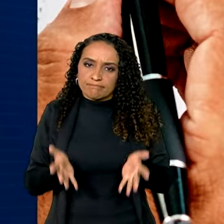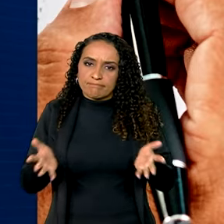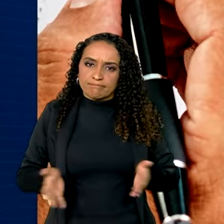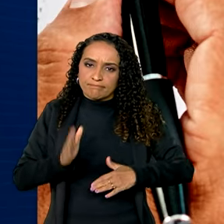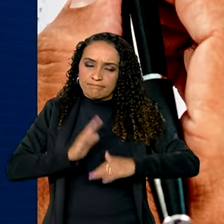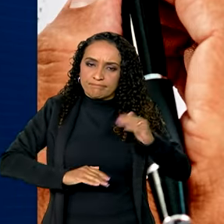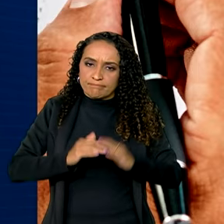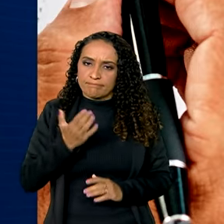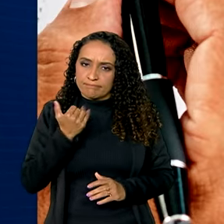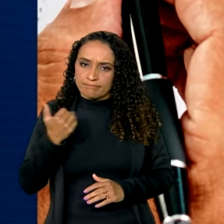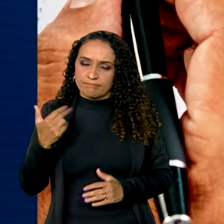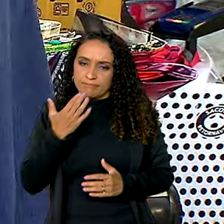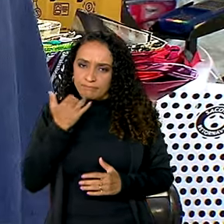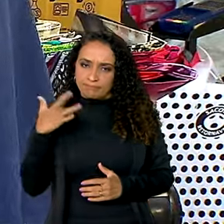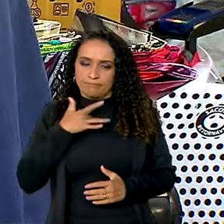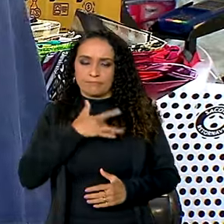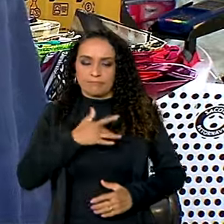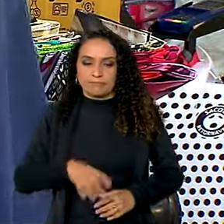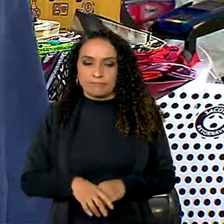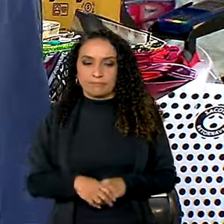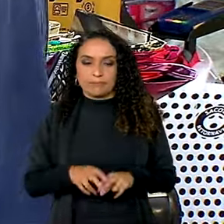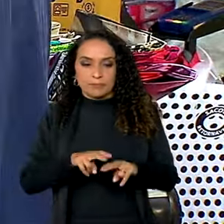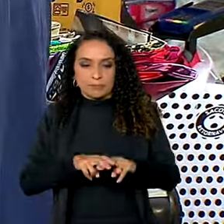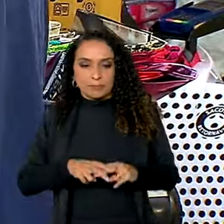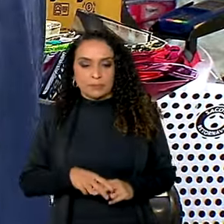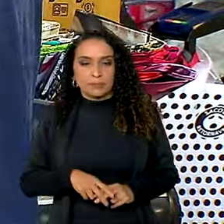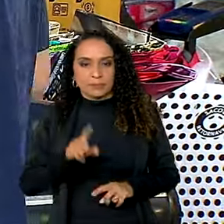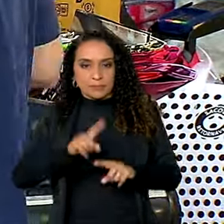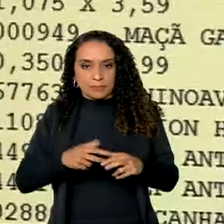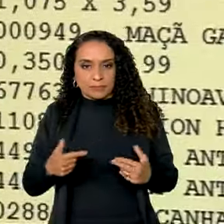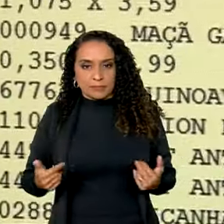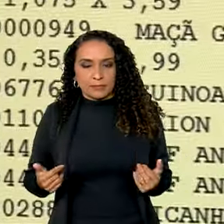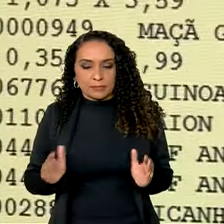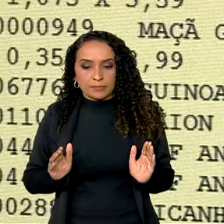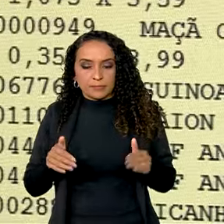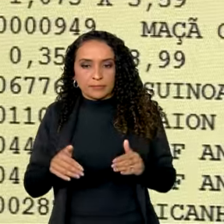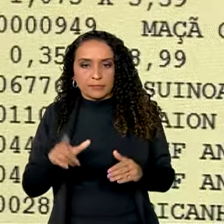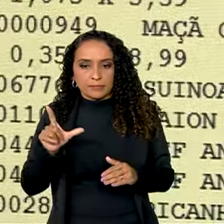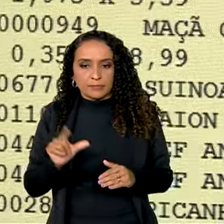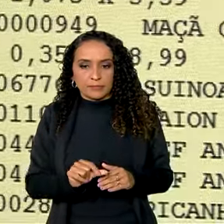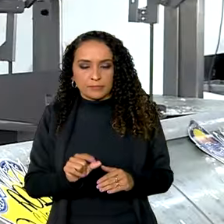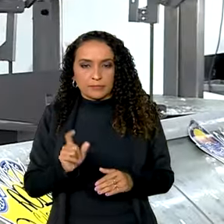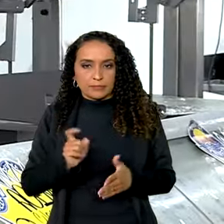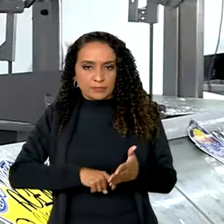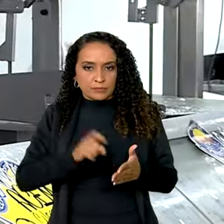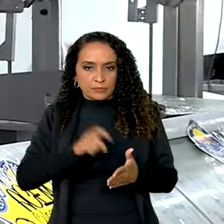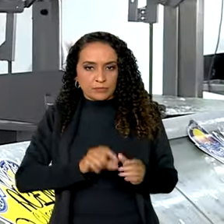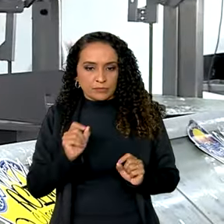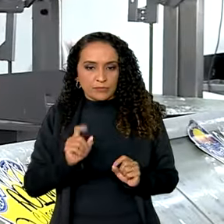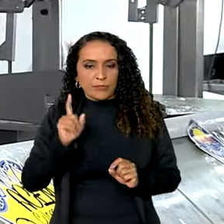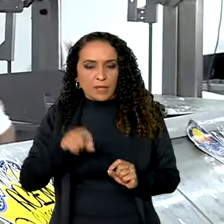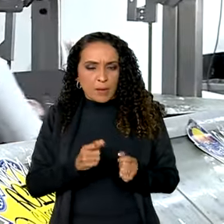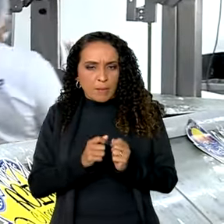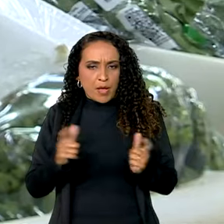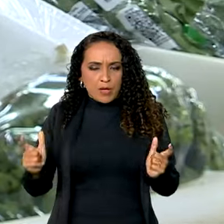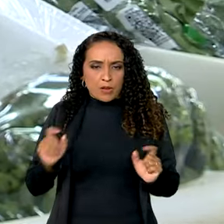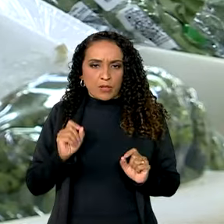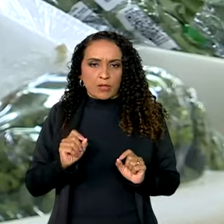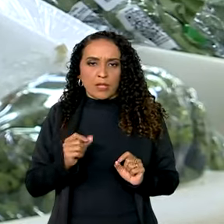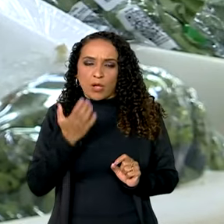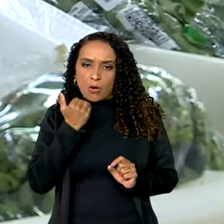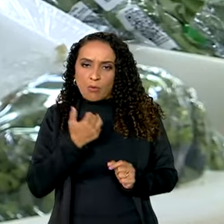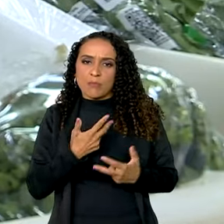alimentação saudável. Por isso mesmo, os produtos alvo das reduções de alíquotas são, em grande maioria,